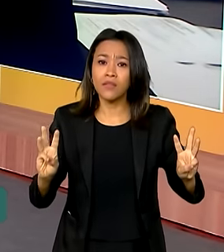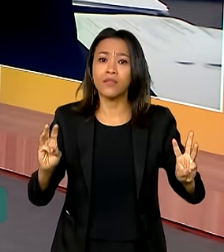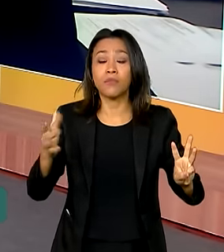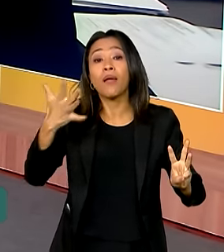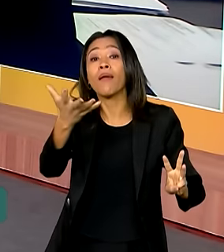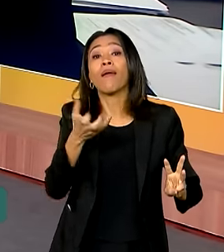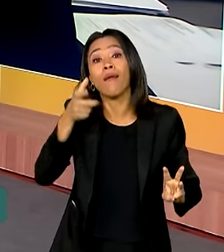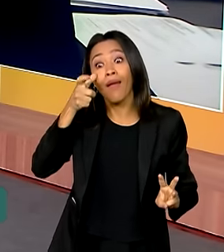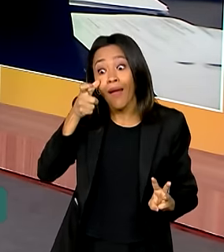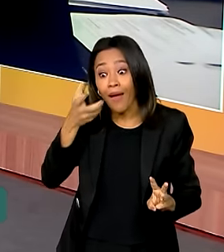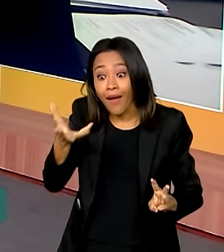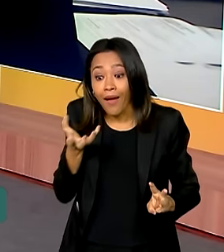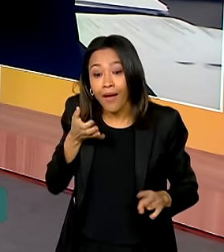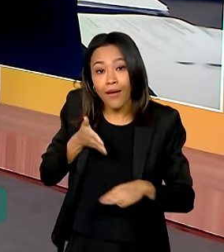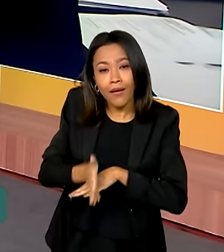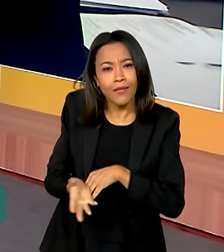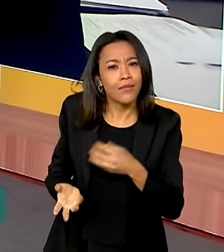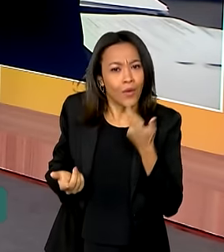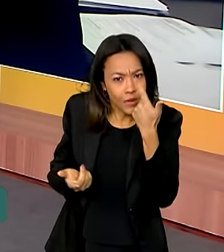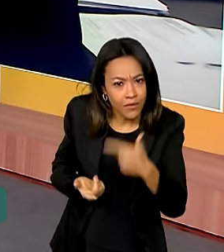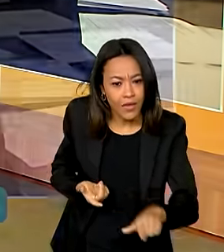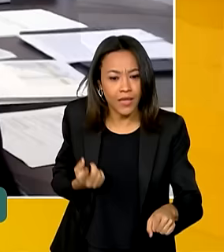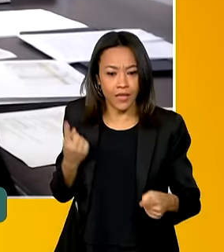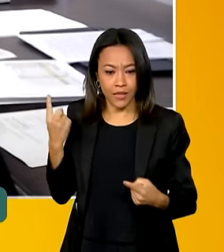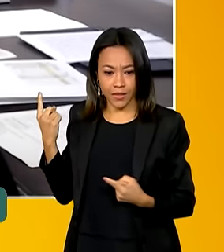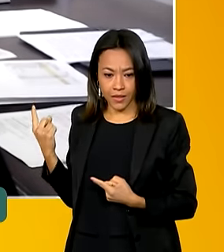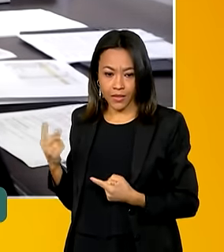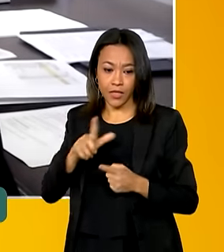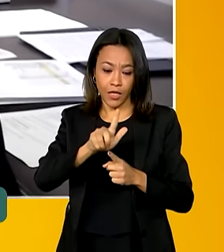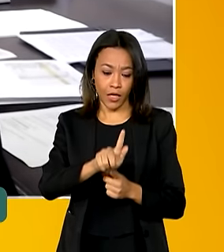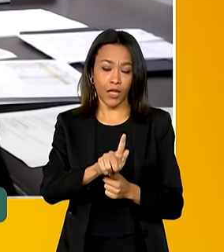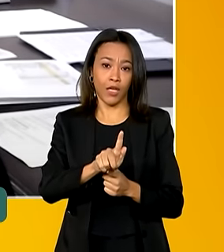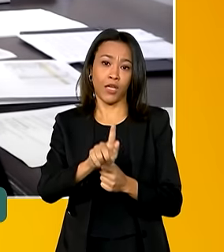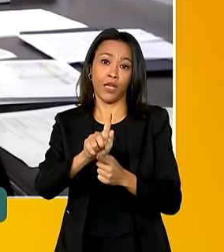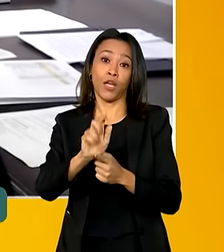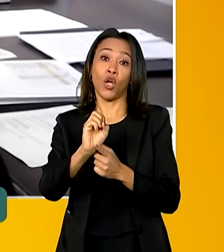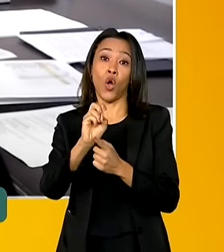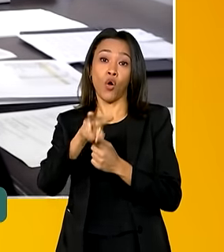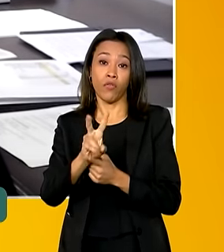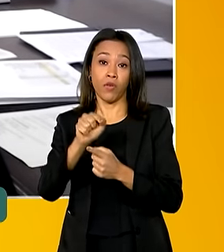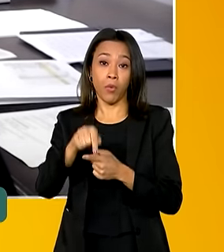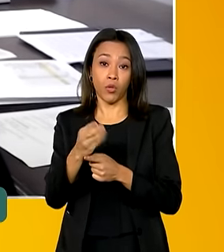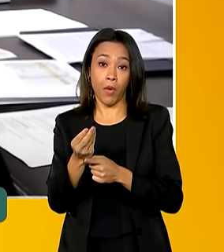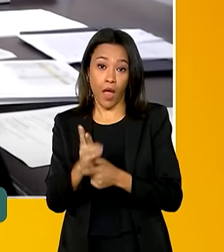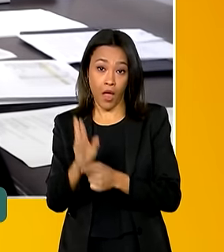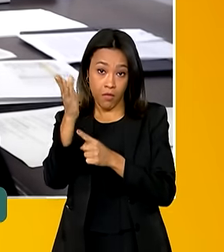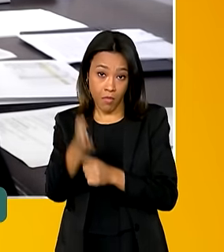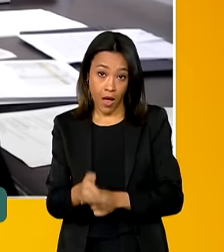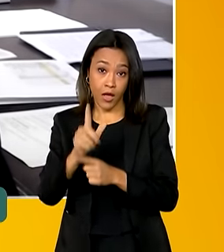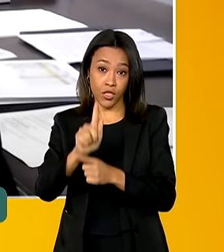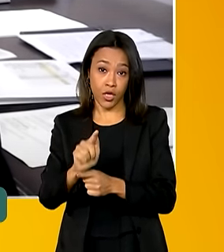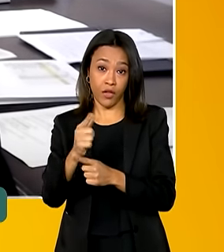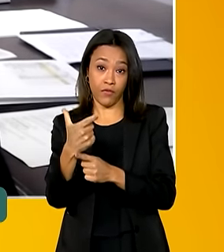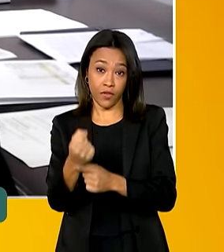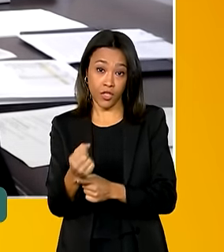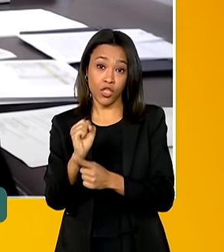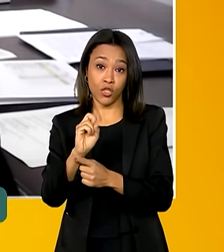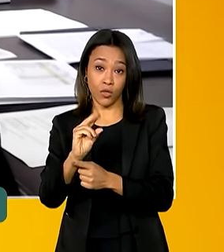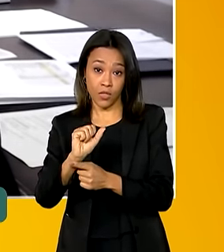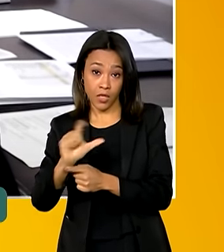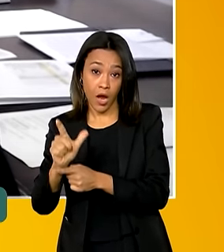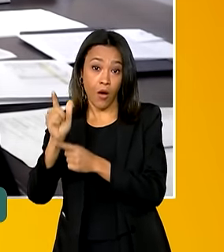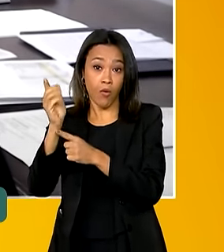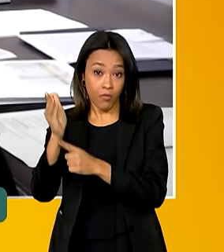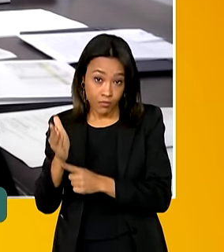quiser participar? www.gov.br barra G20 Social Participativo.